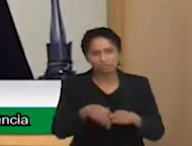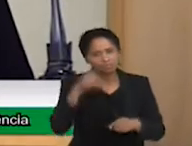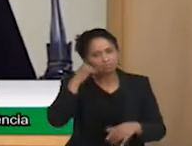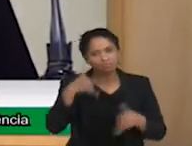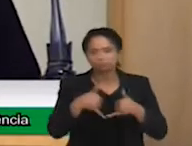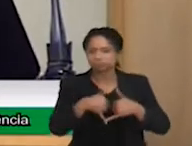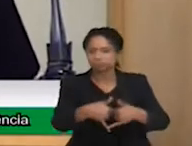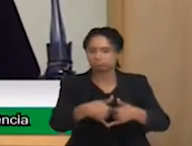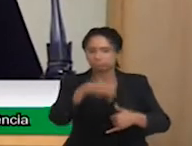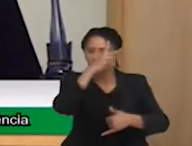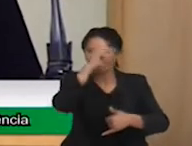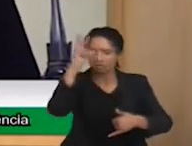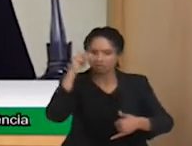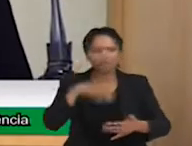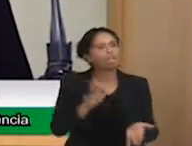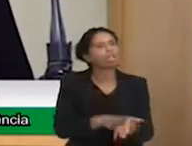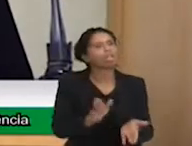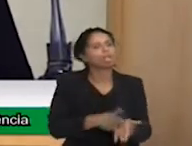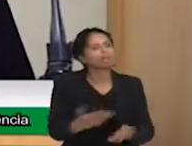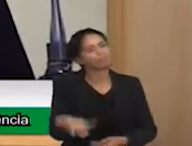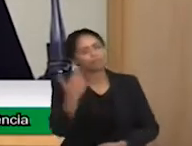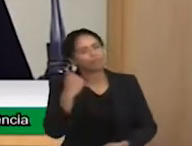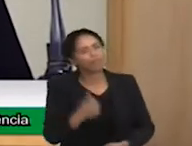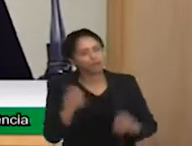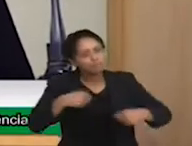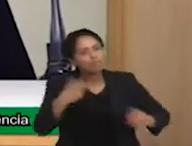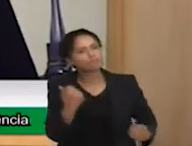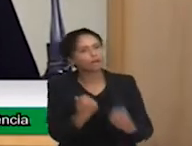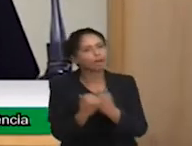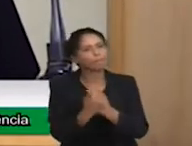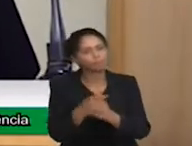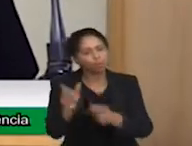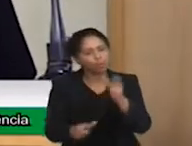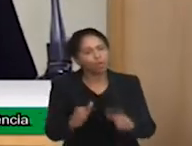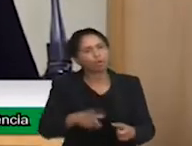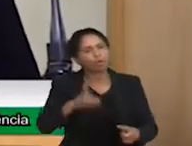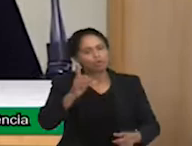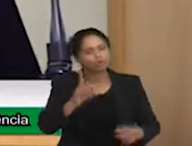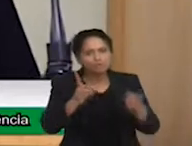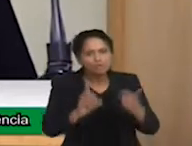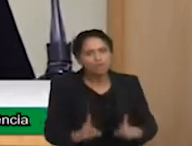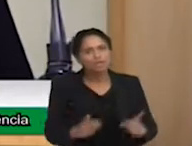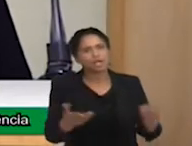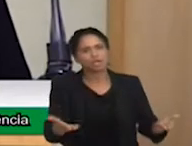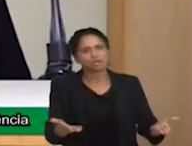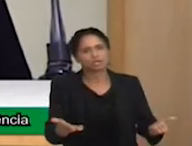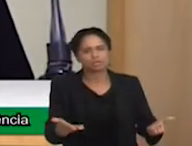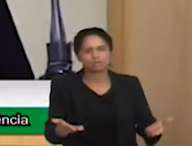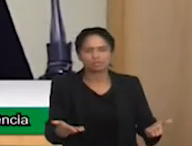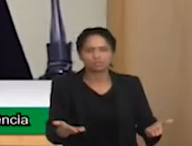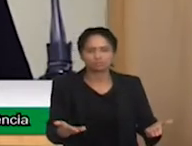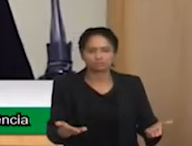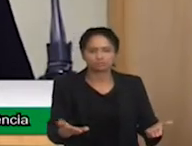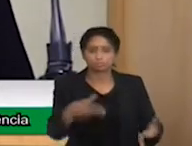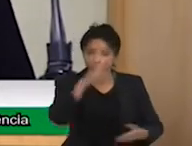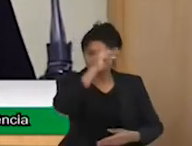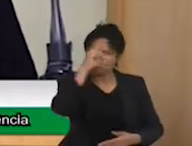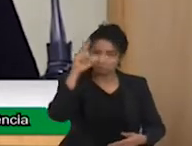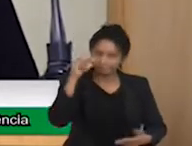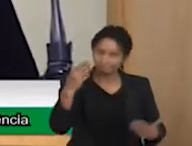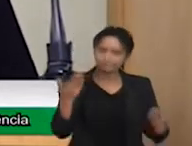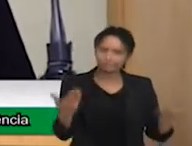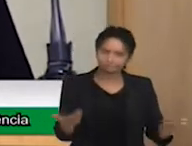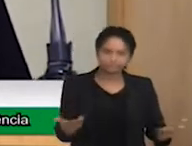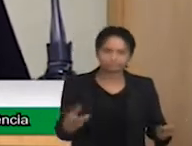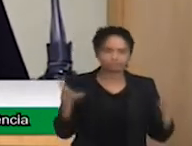integridade física e moral dos nossos filhos. No município, nossos filhos crescem dentro da escola